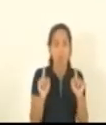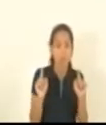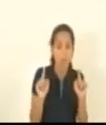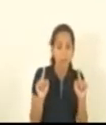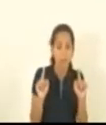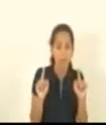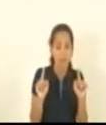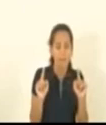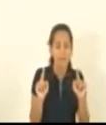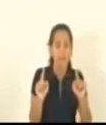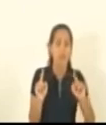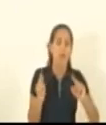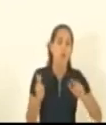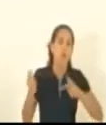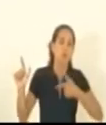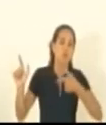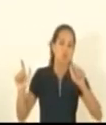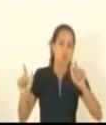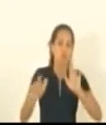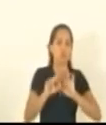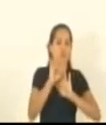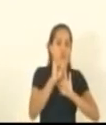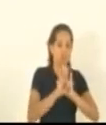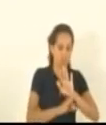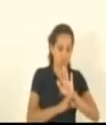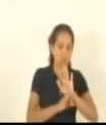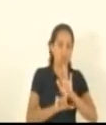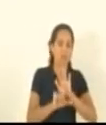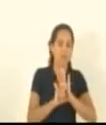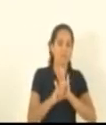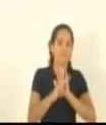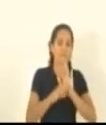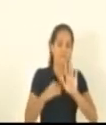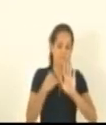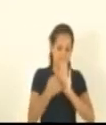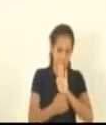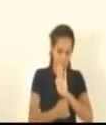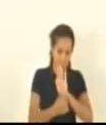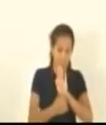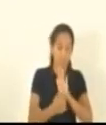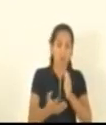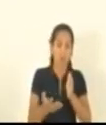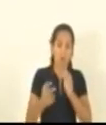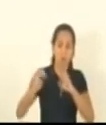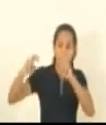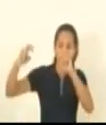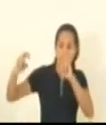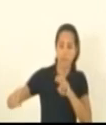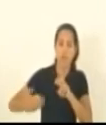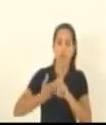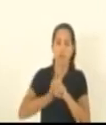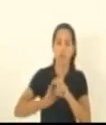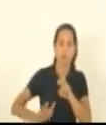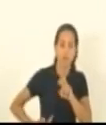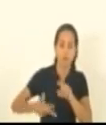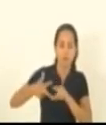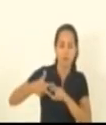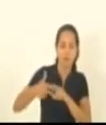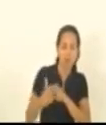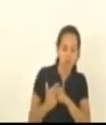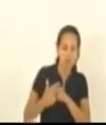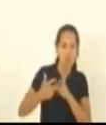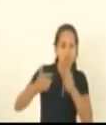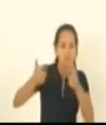assim como em outros vetos, vou me sentar com o governo, fazer os acertos da justificativa,